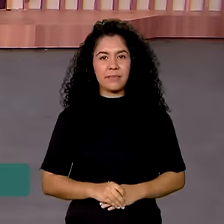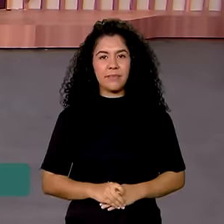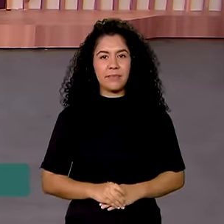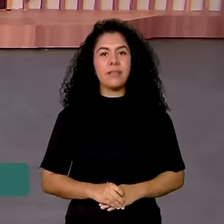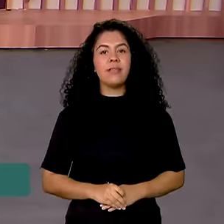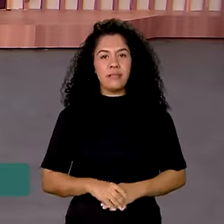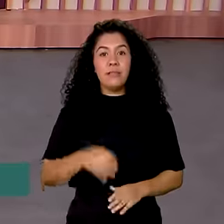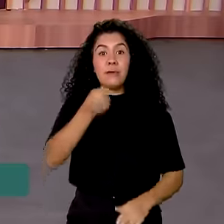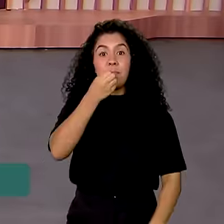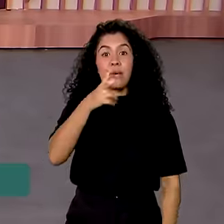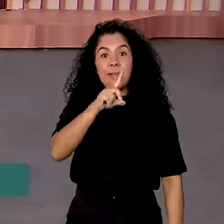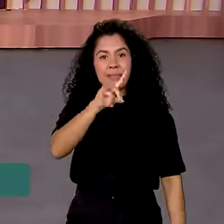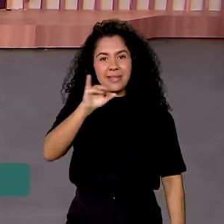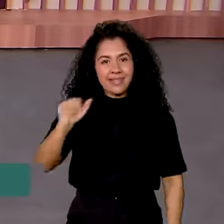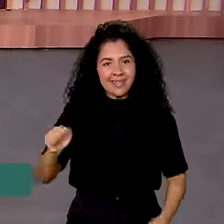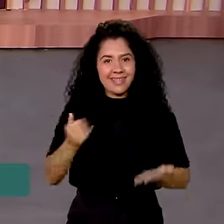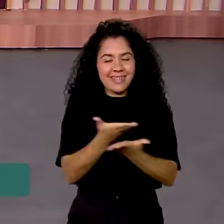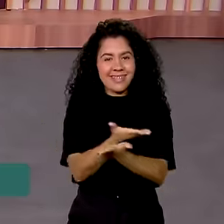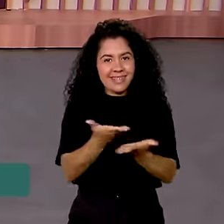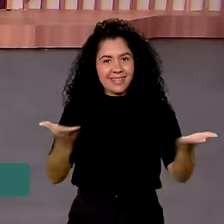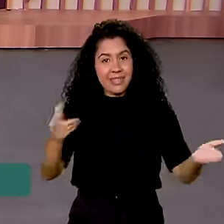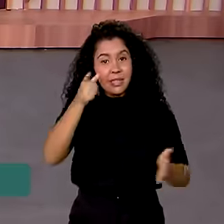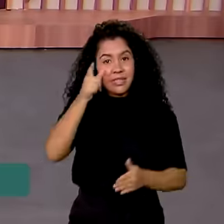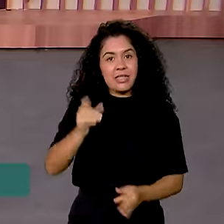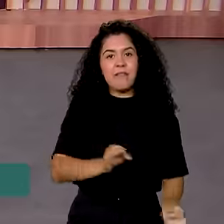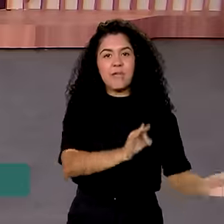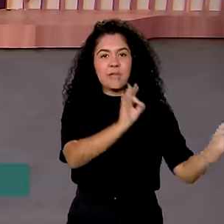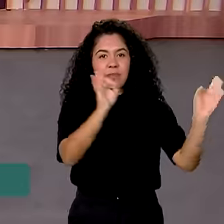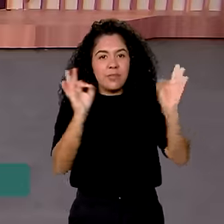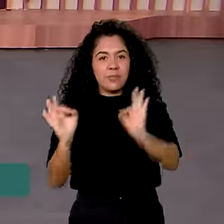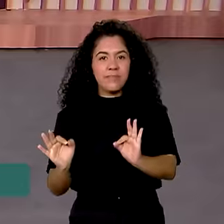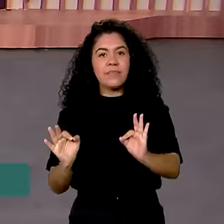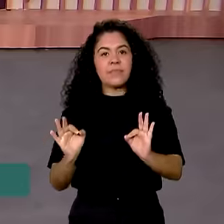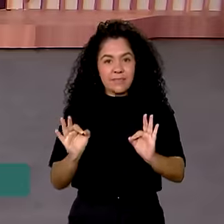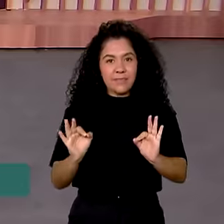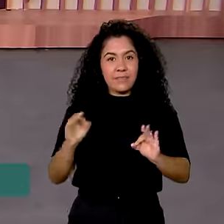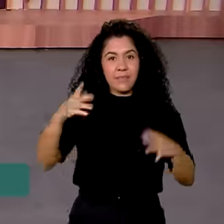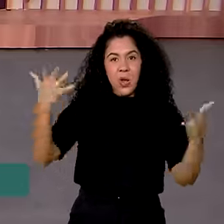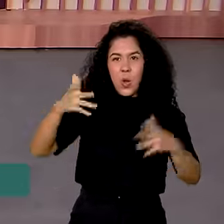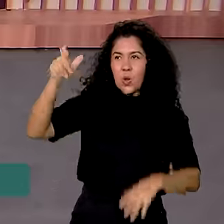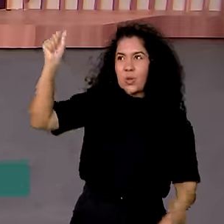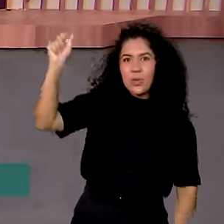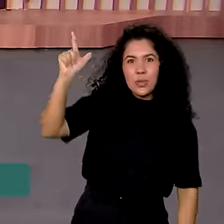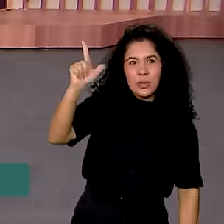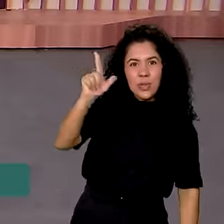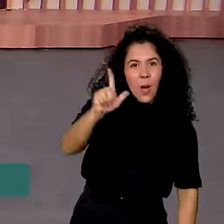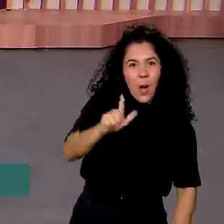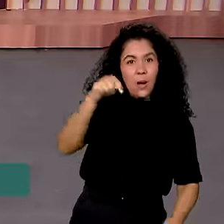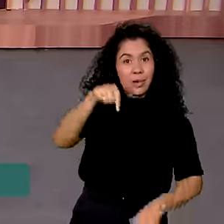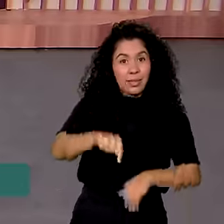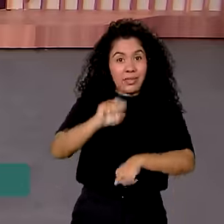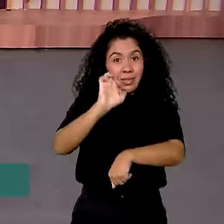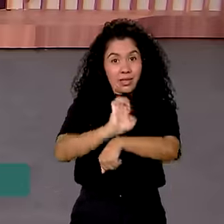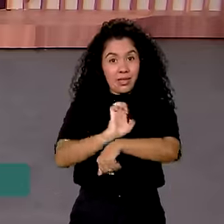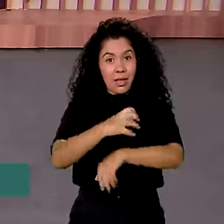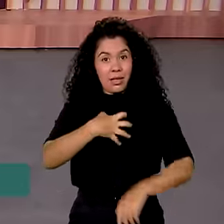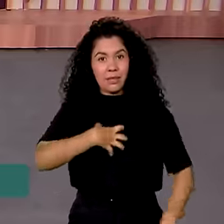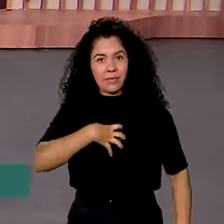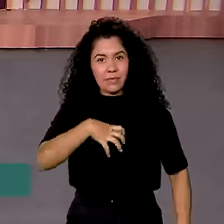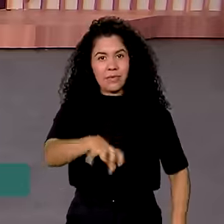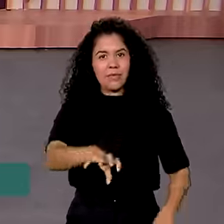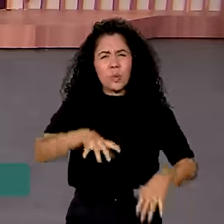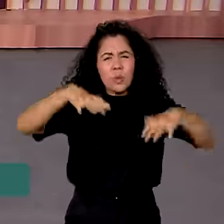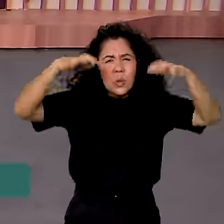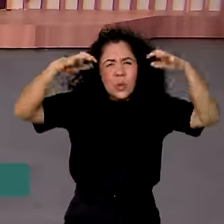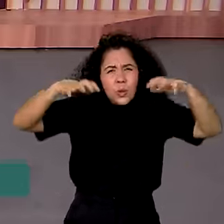Bom dia, Karine. Bom dia a todos que nos assistem. Olha, estava um dia ensolarado aqui em Salvador, agora começou um pouco de